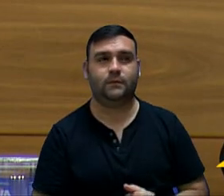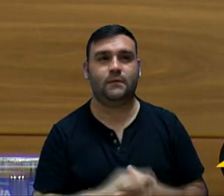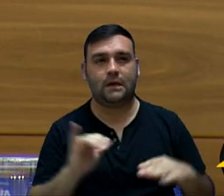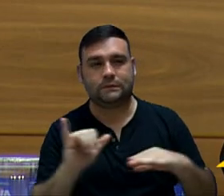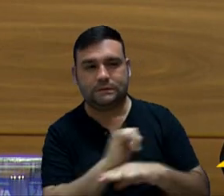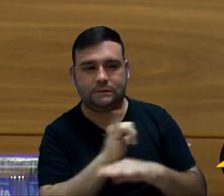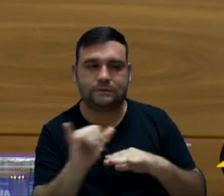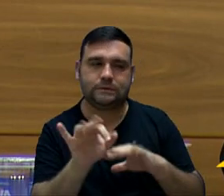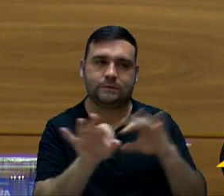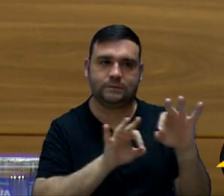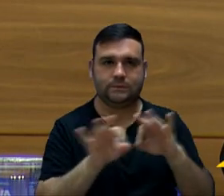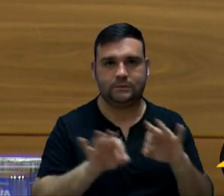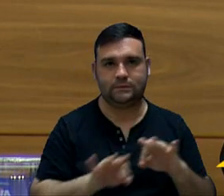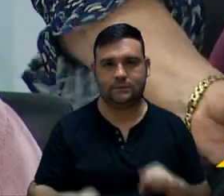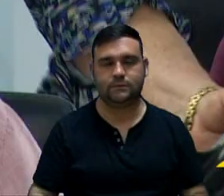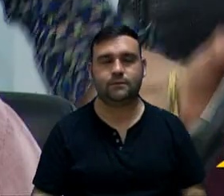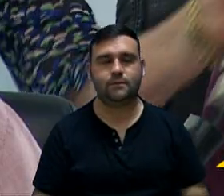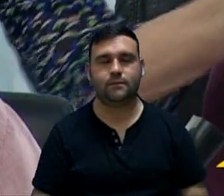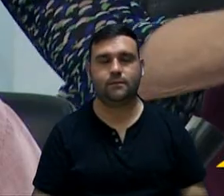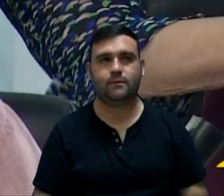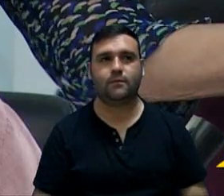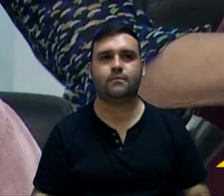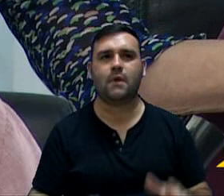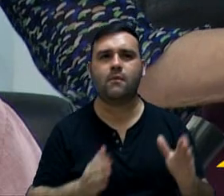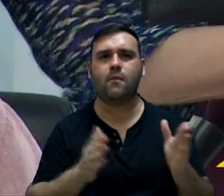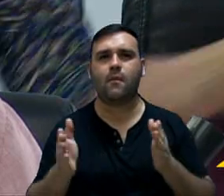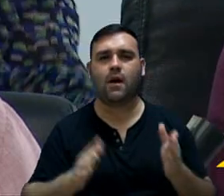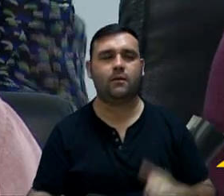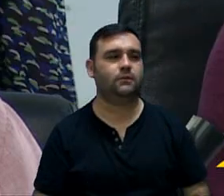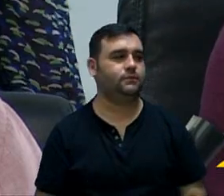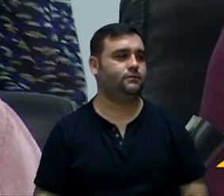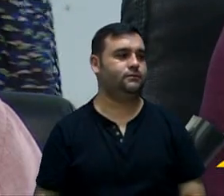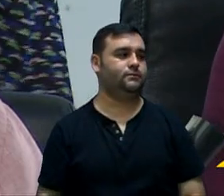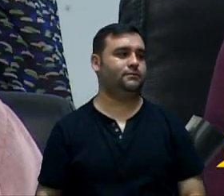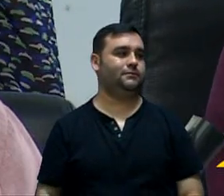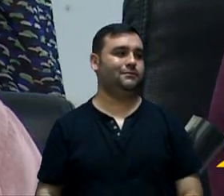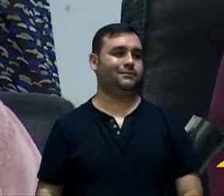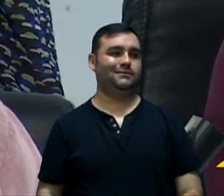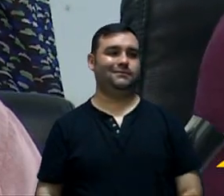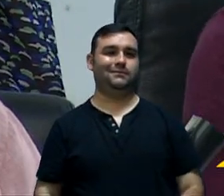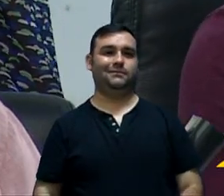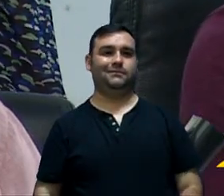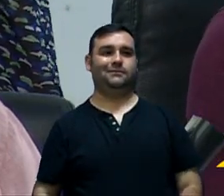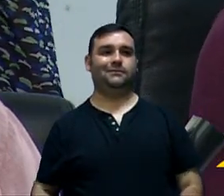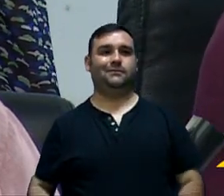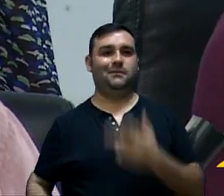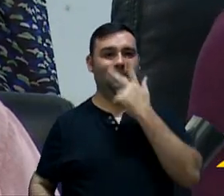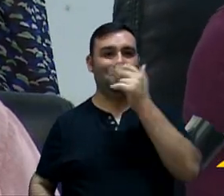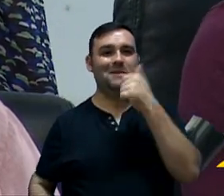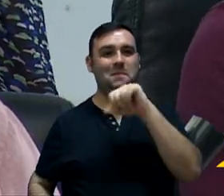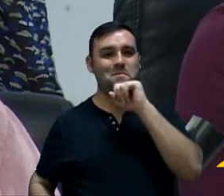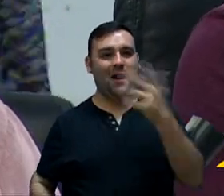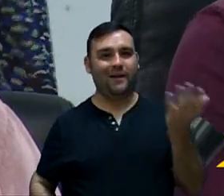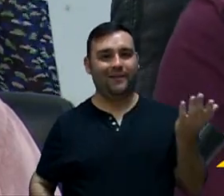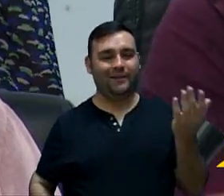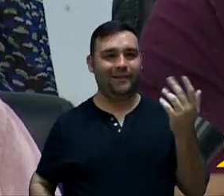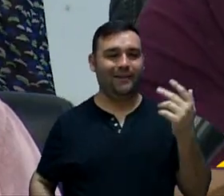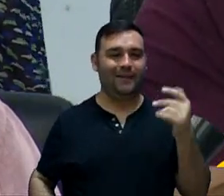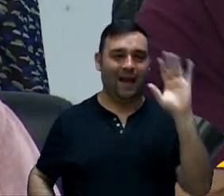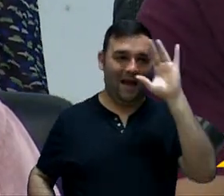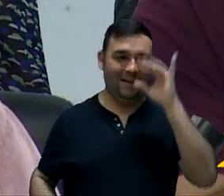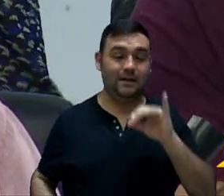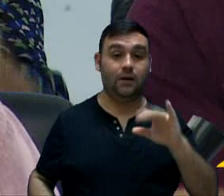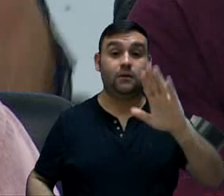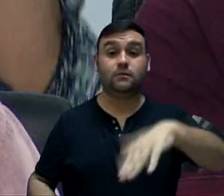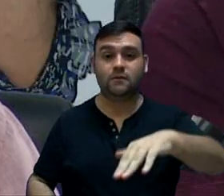Não sei se foi claro. Tem um prazo. Obrigado. Parece a mãe da gente, não é, cara? Vem,